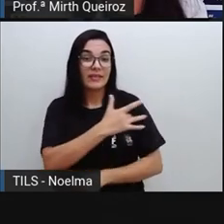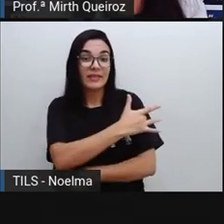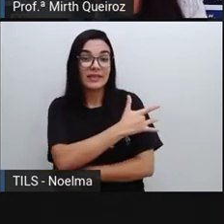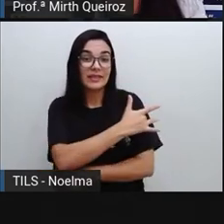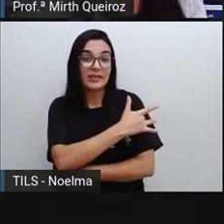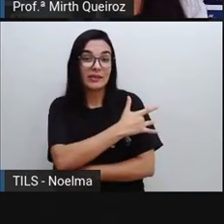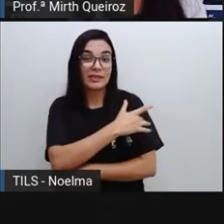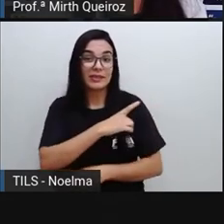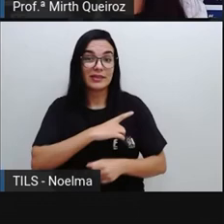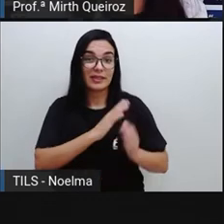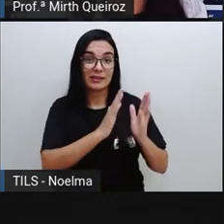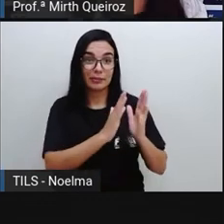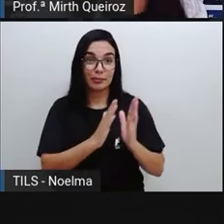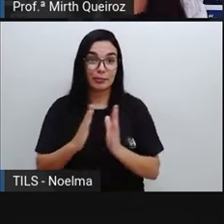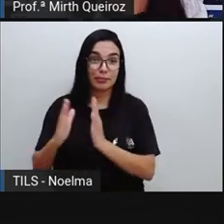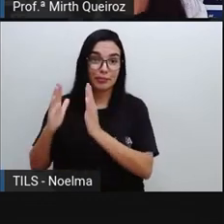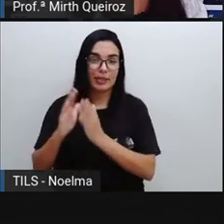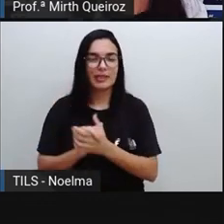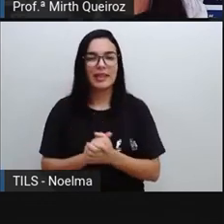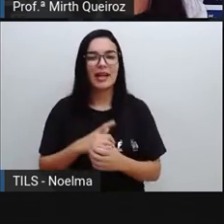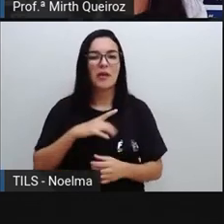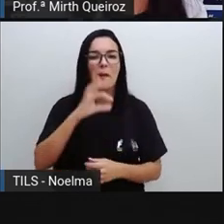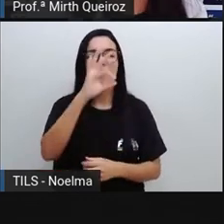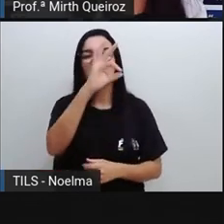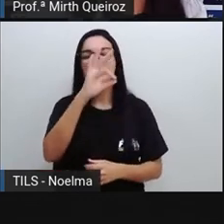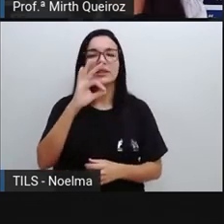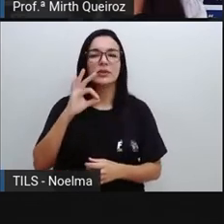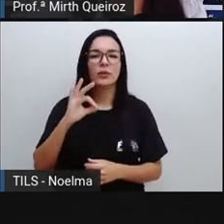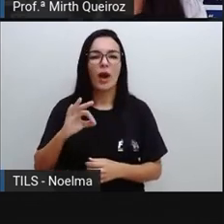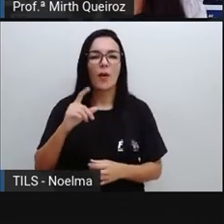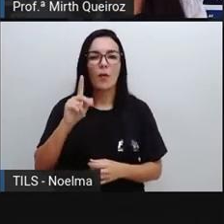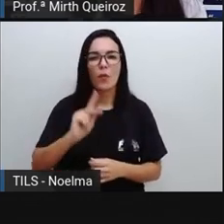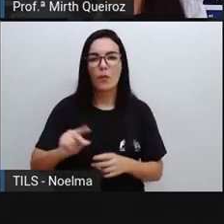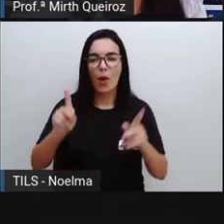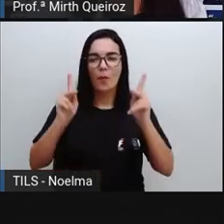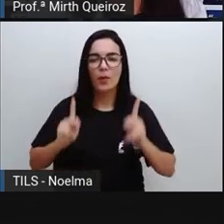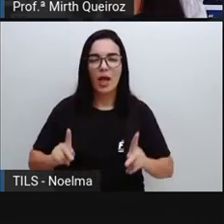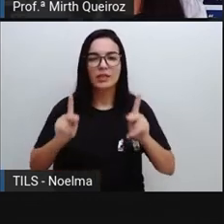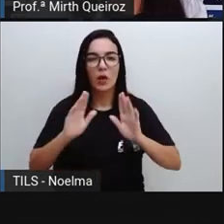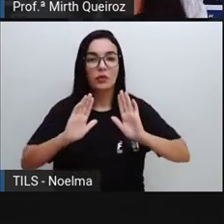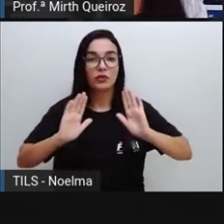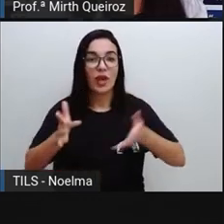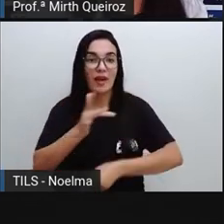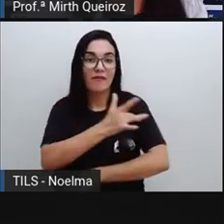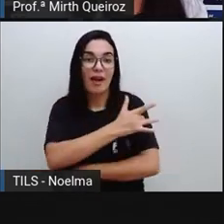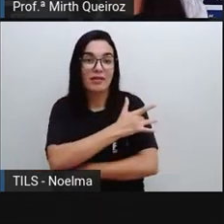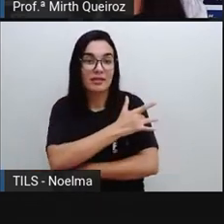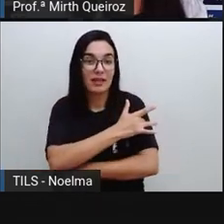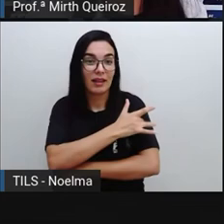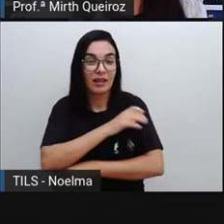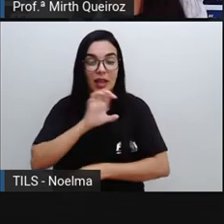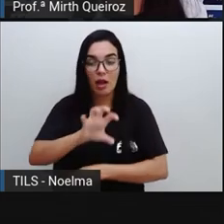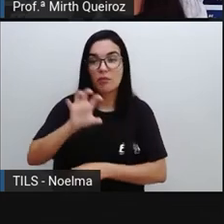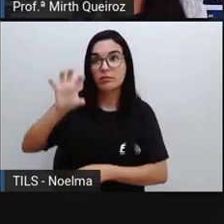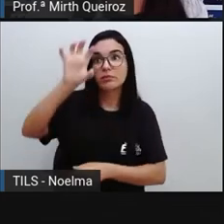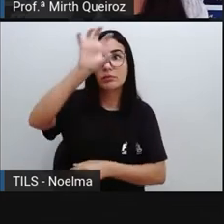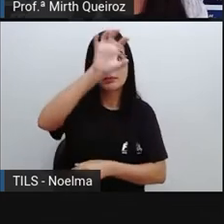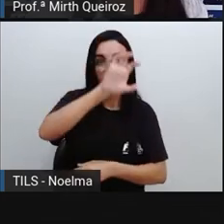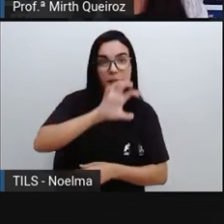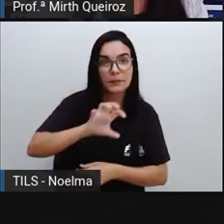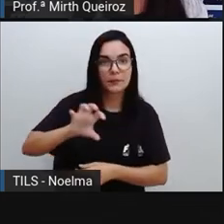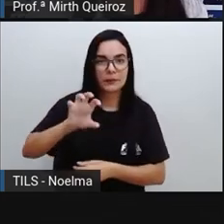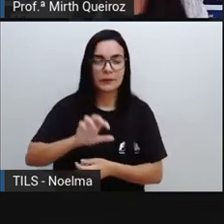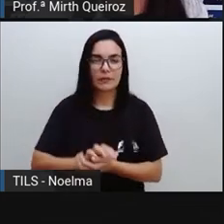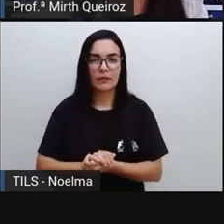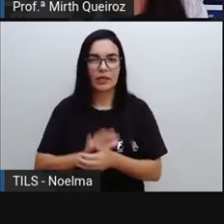vem para o vacinômetro. O percentual de população vacinada e doses disponíveis por macro-regiões, né? A